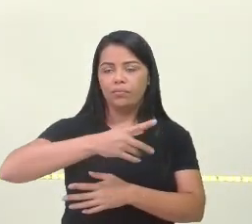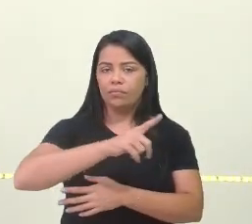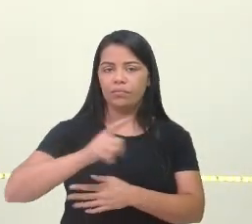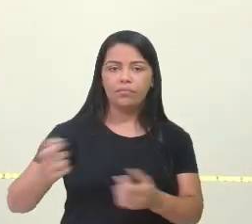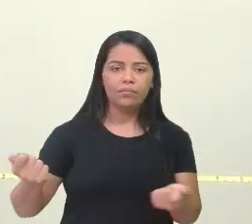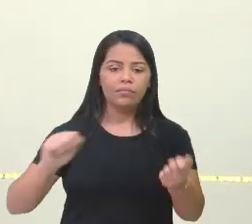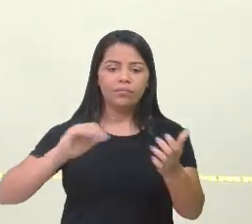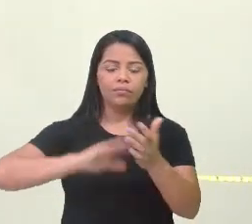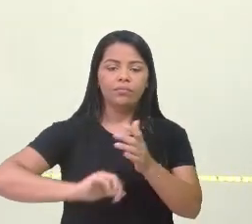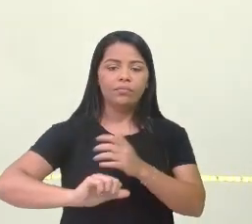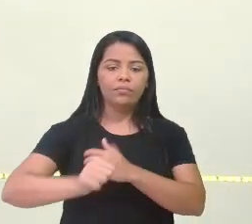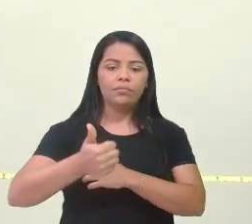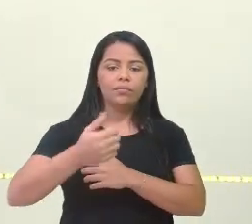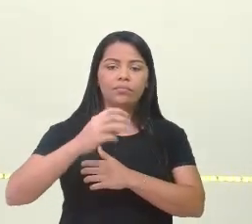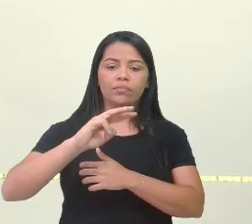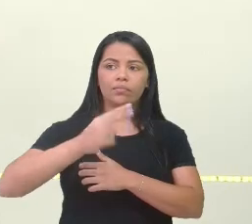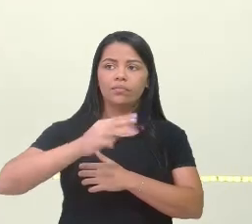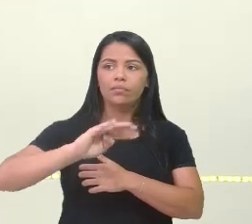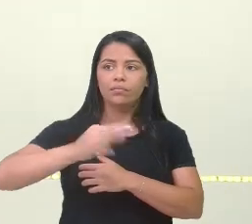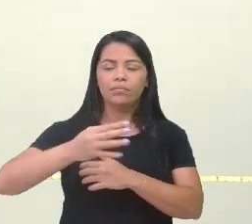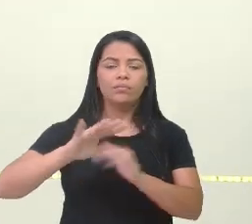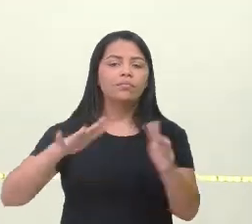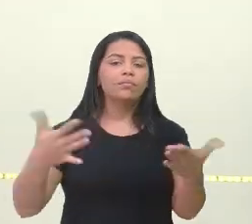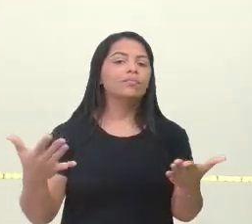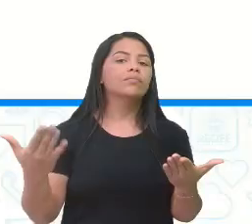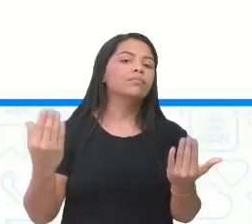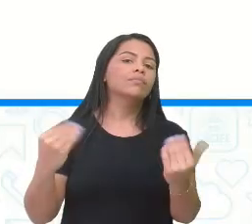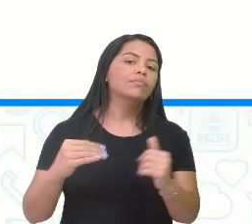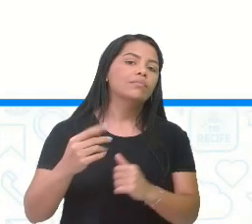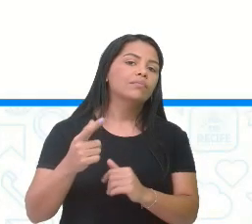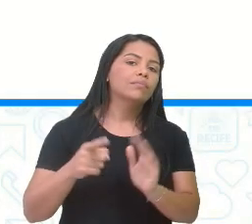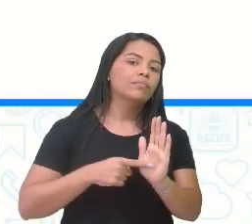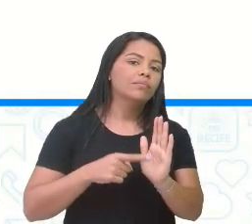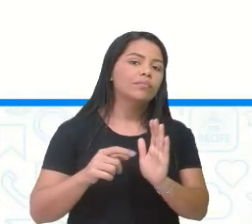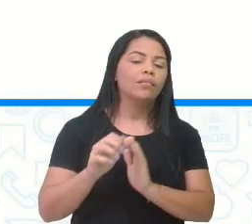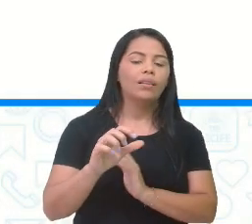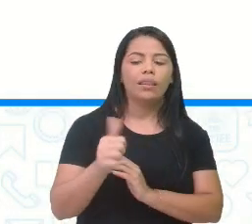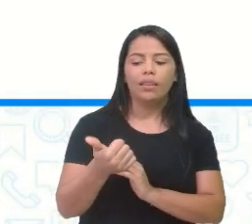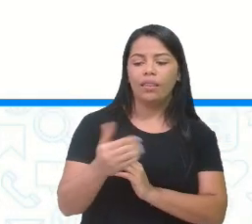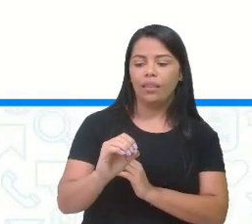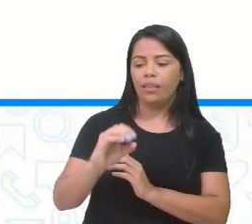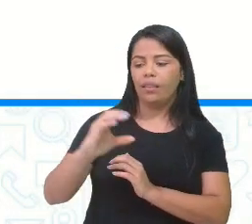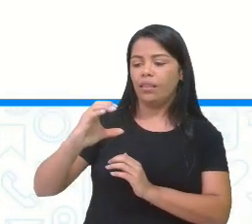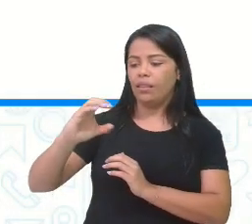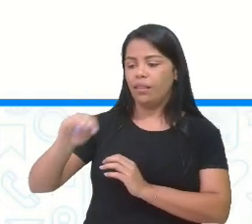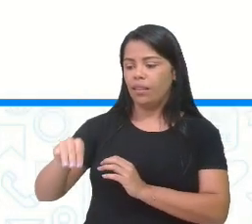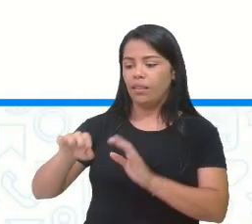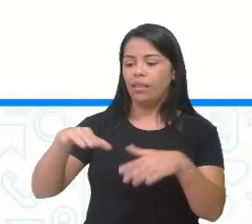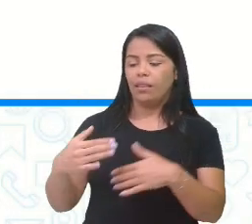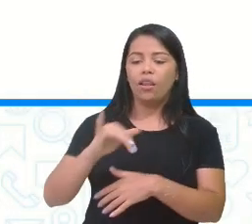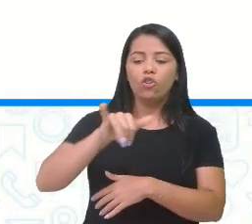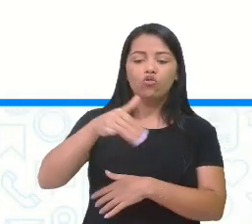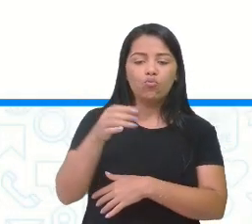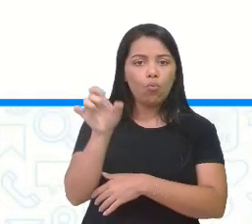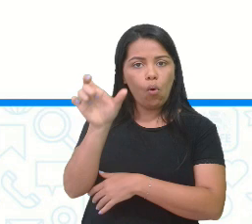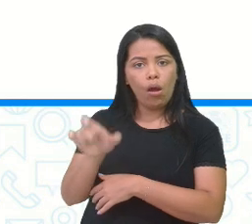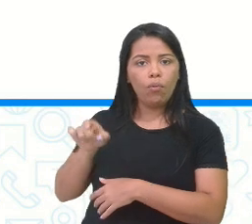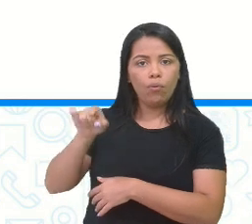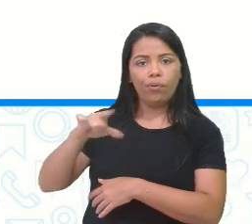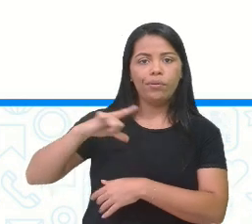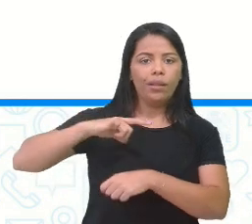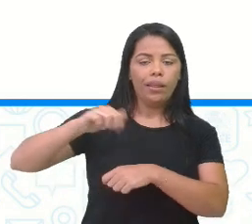tira 134. A diferença é de quanto? 10 centímetros. Então, João tem 10